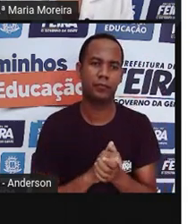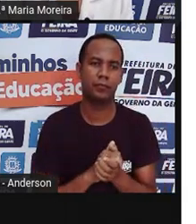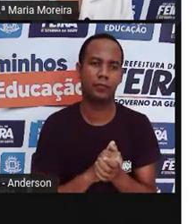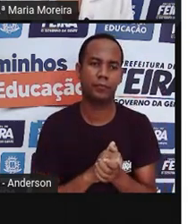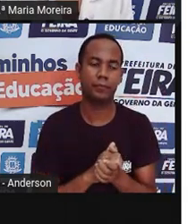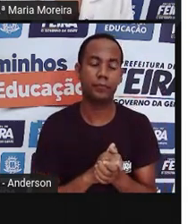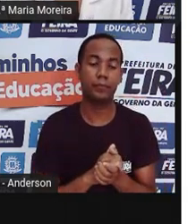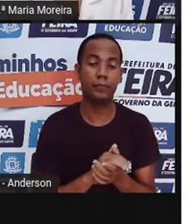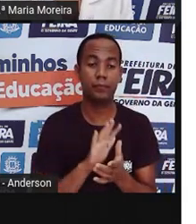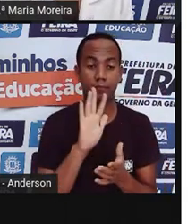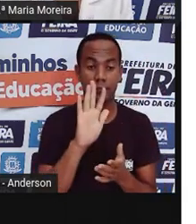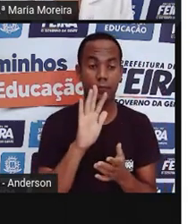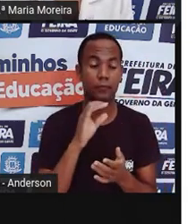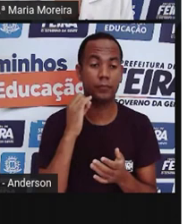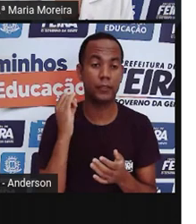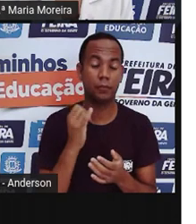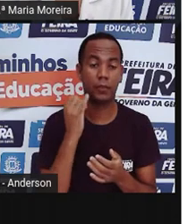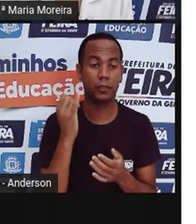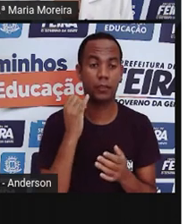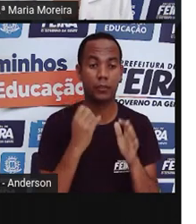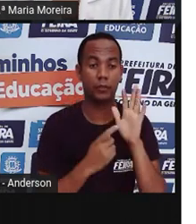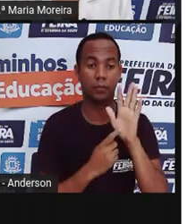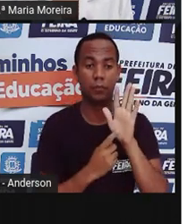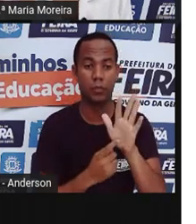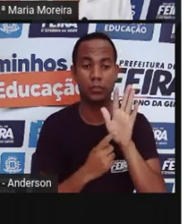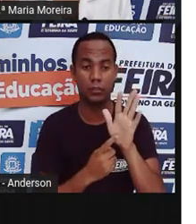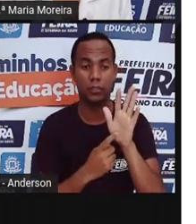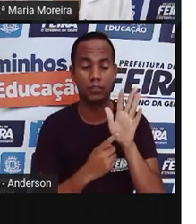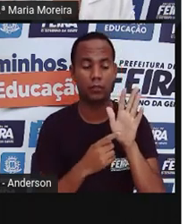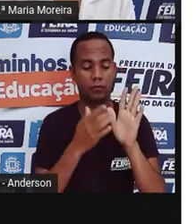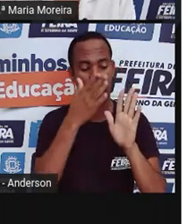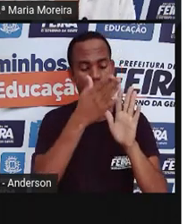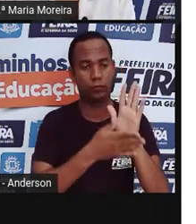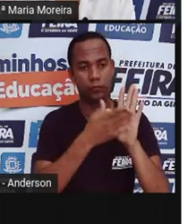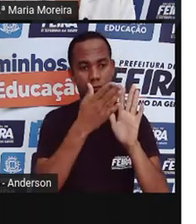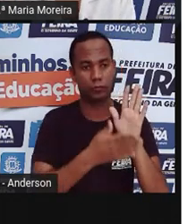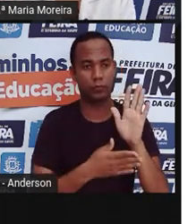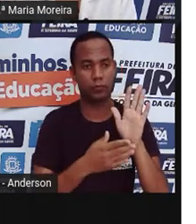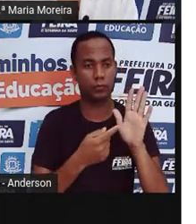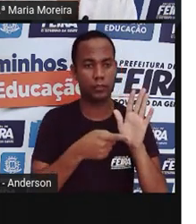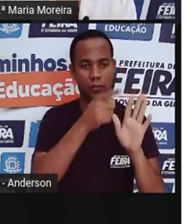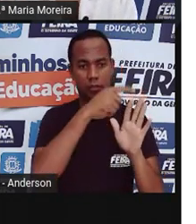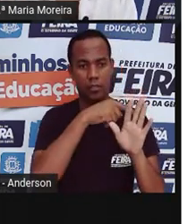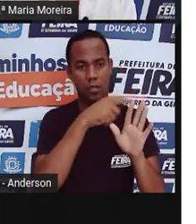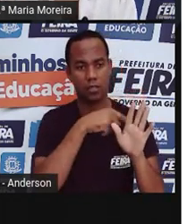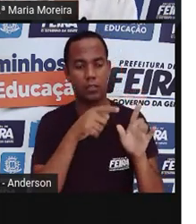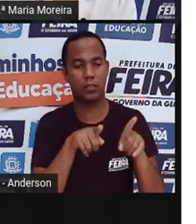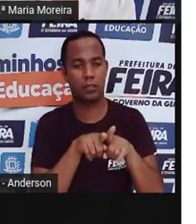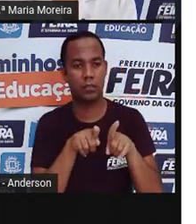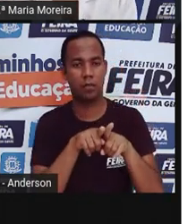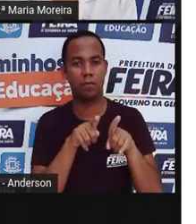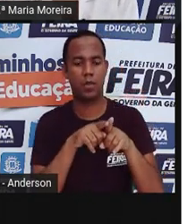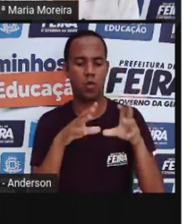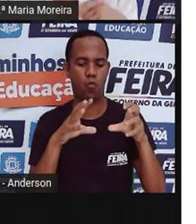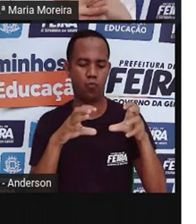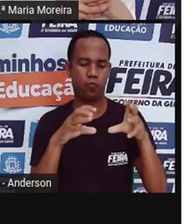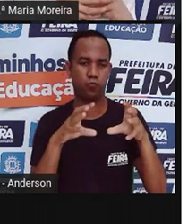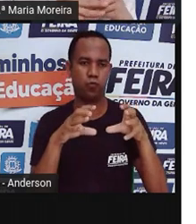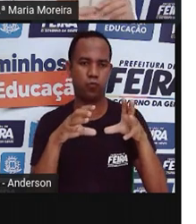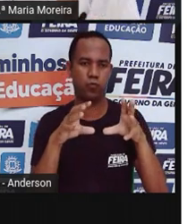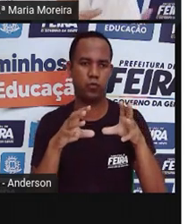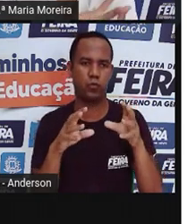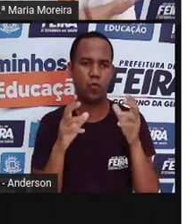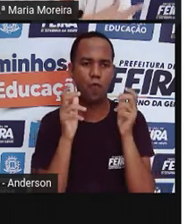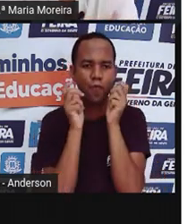a principal característica é apresentar um lado liso, que é o verso, a parte de trás, e um outro felpudo, que é aquela parte